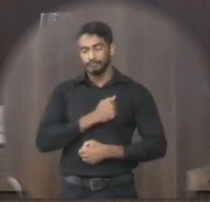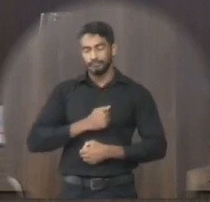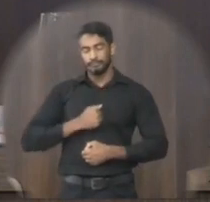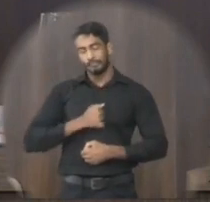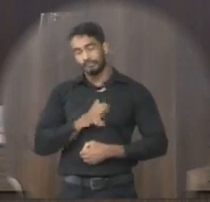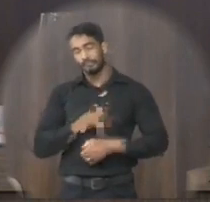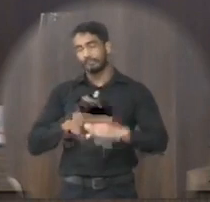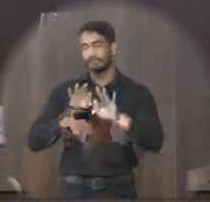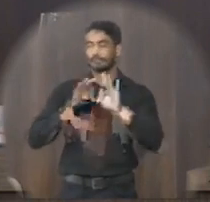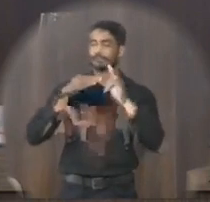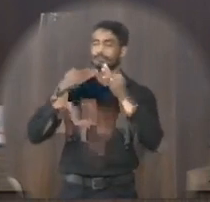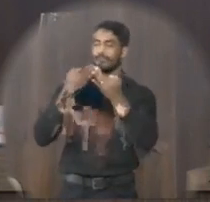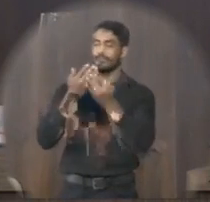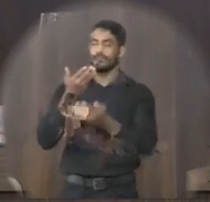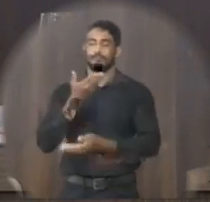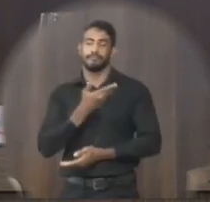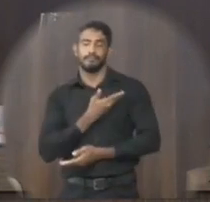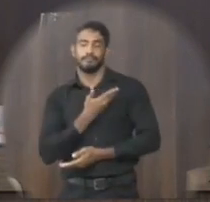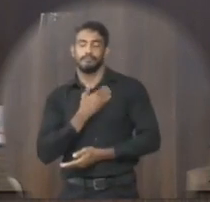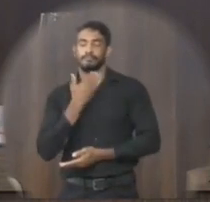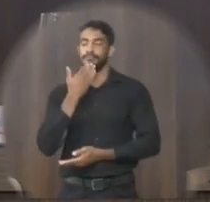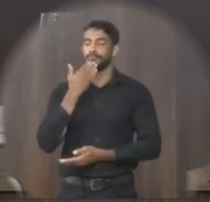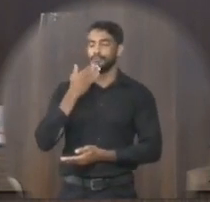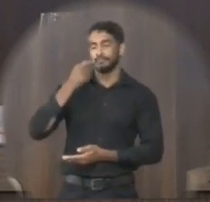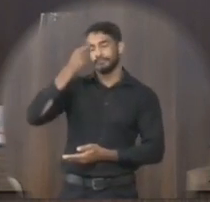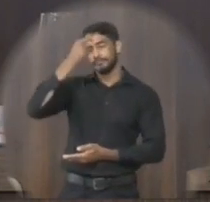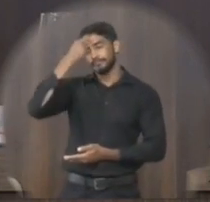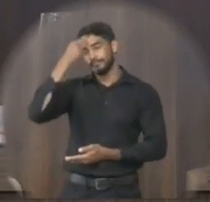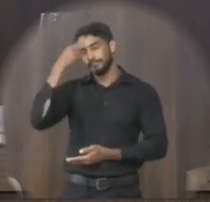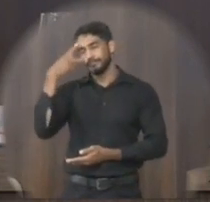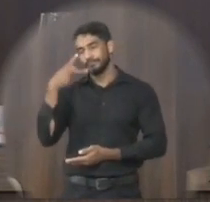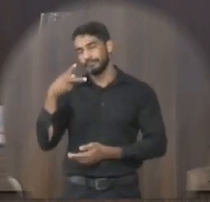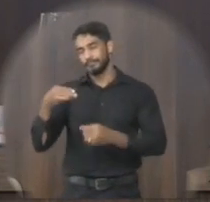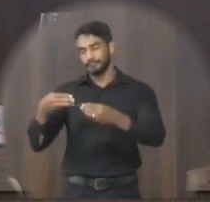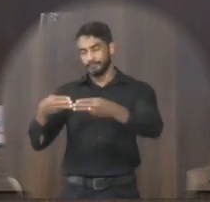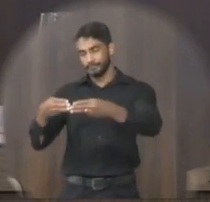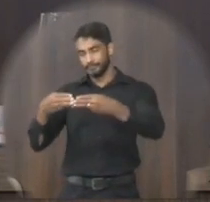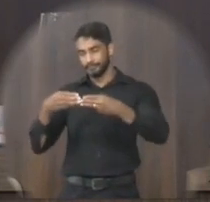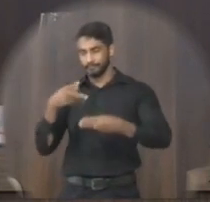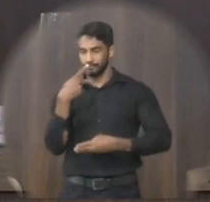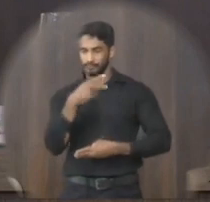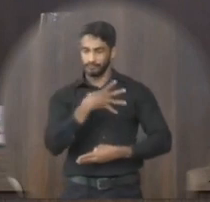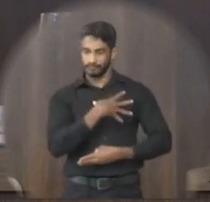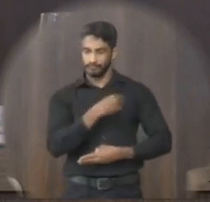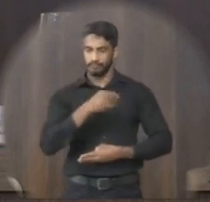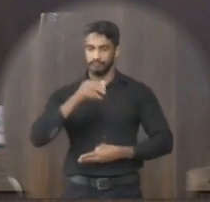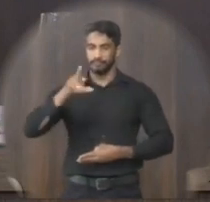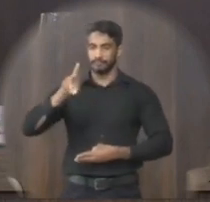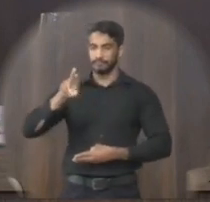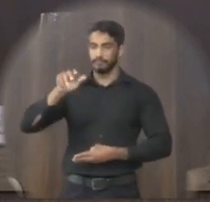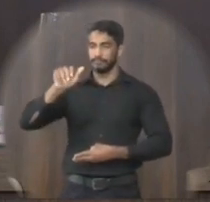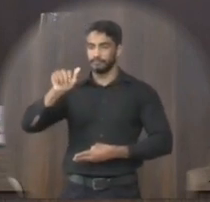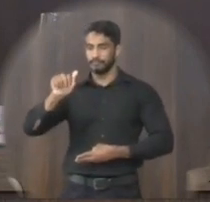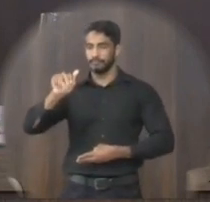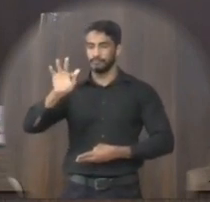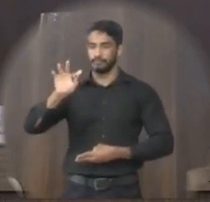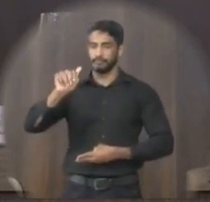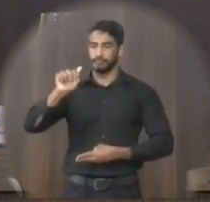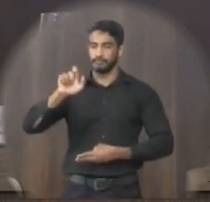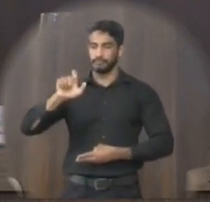familiares e amigos solicito que seja dada ciência dessa moção ao seu filho Rafael Ulloa